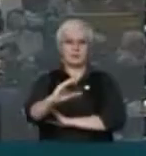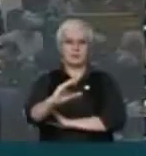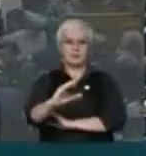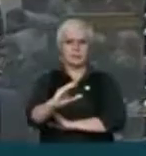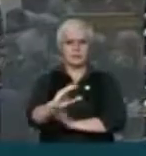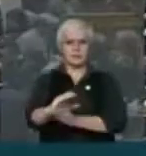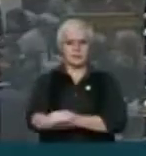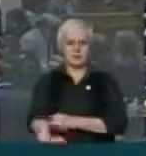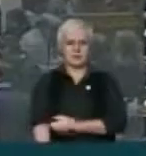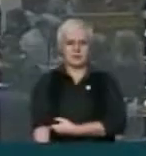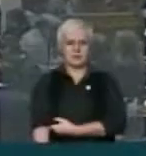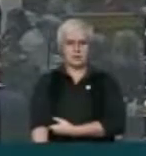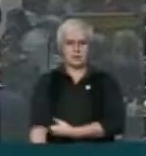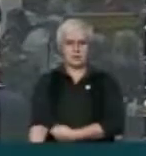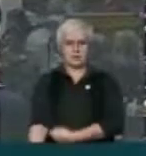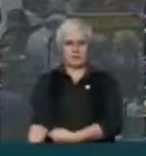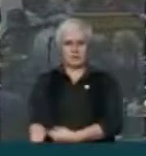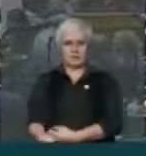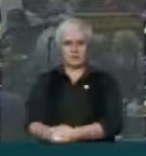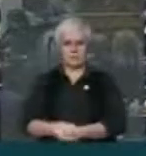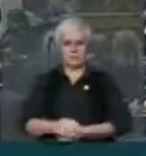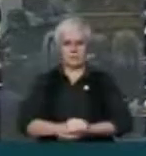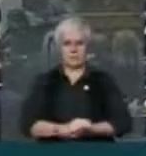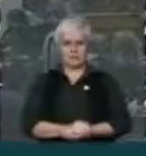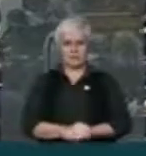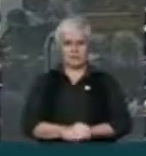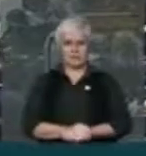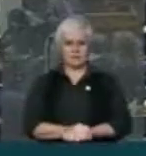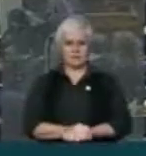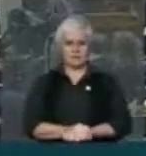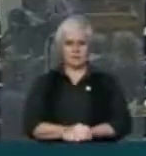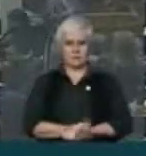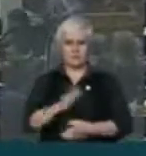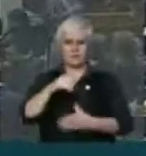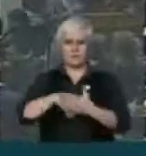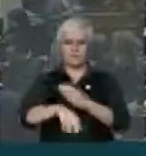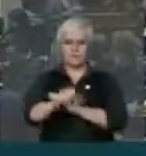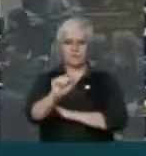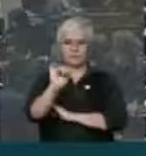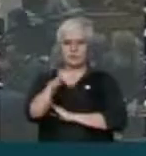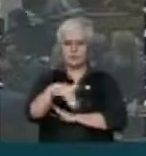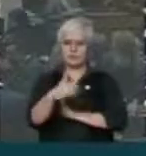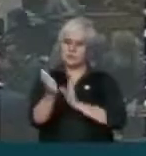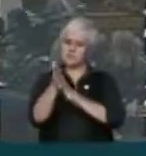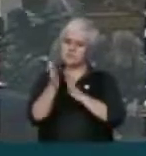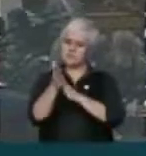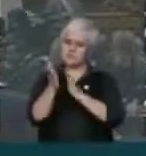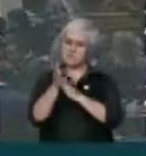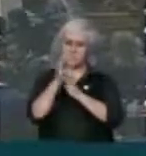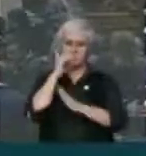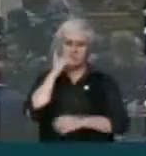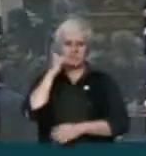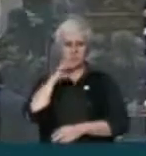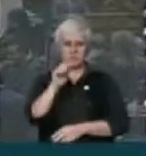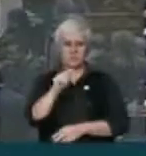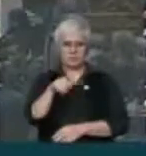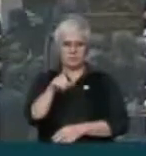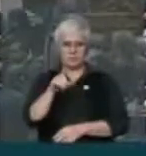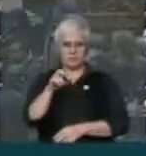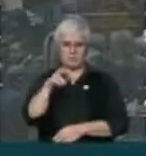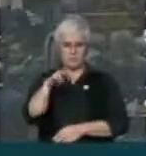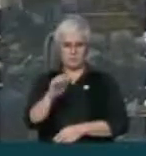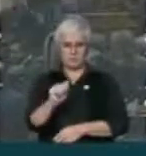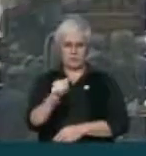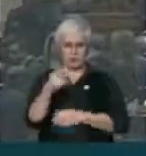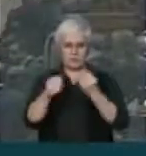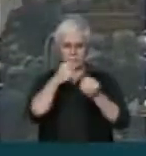PSC! Senhor Presidente, o PSC encaminha o voto sim, parabeniza a deputada Jandira Pegale